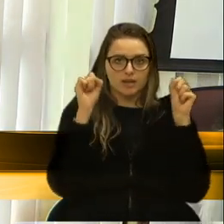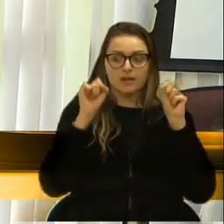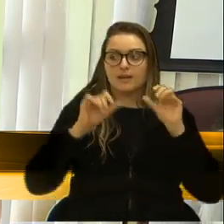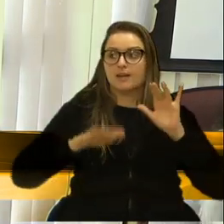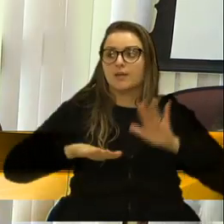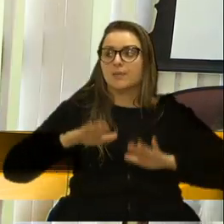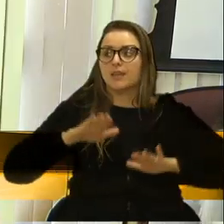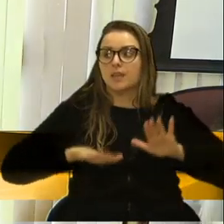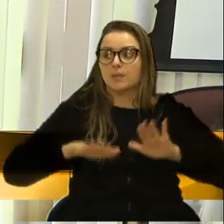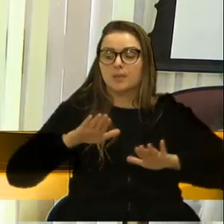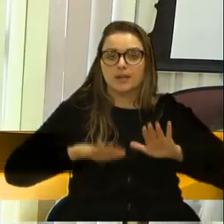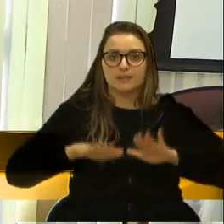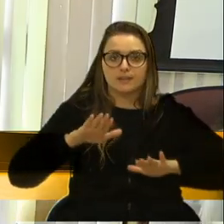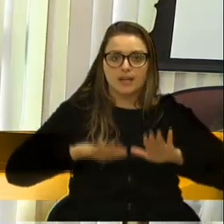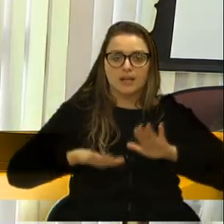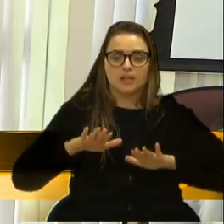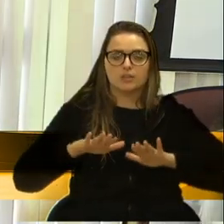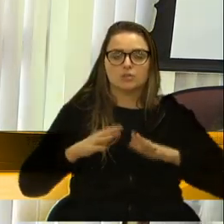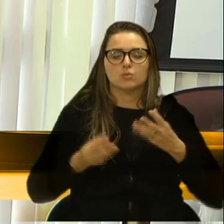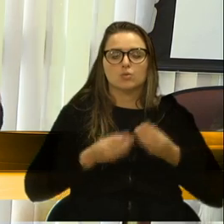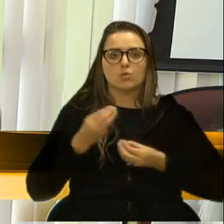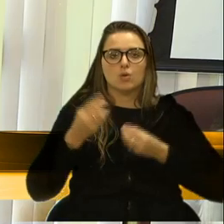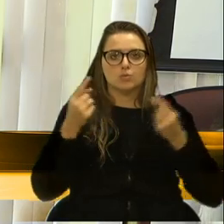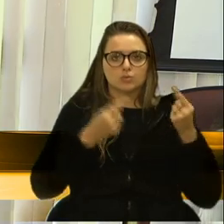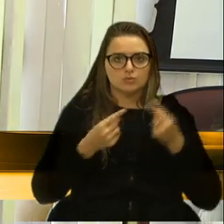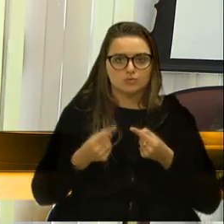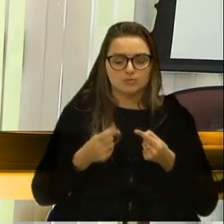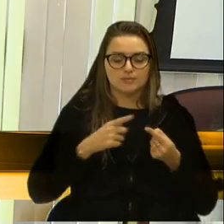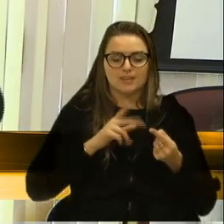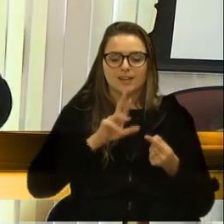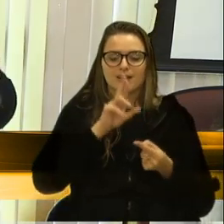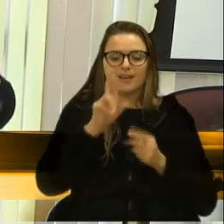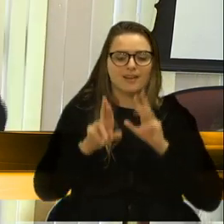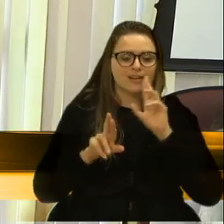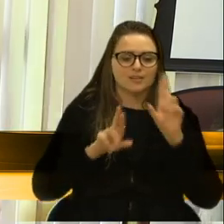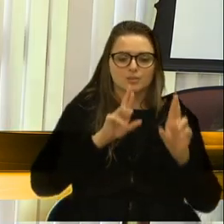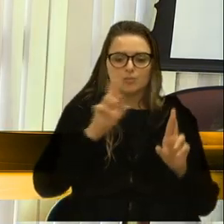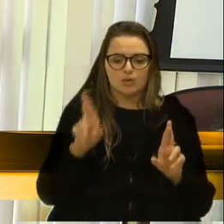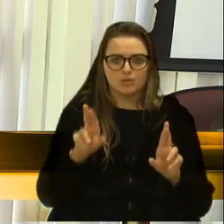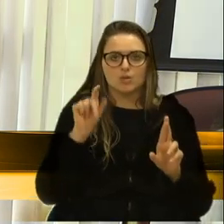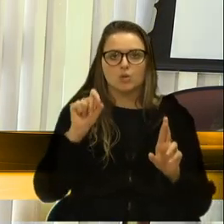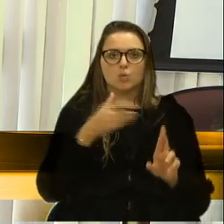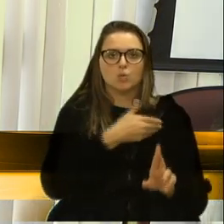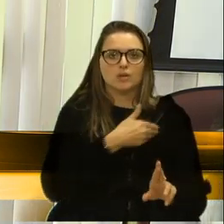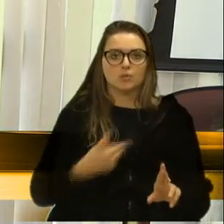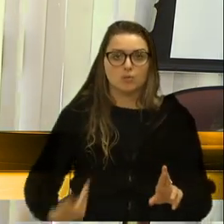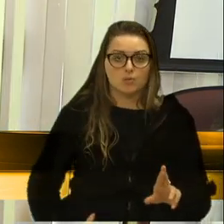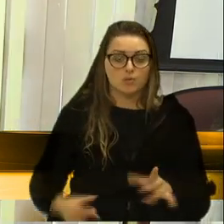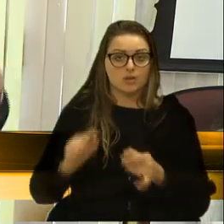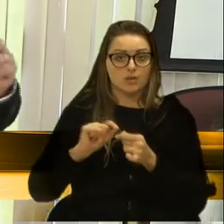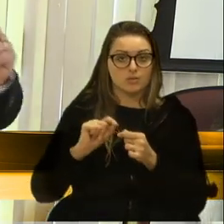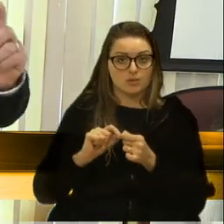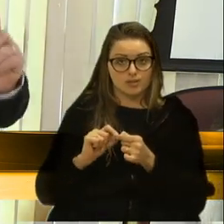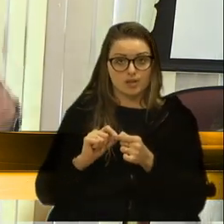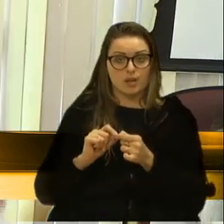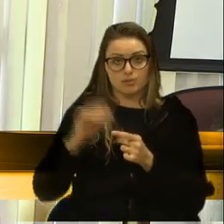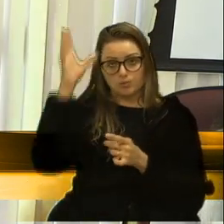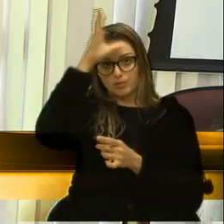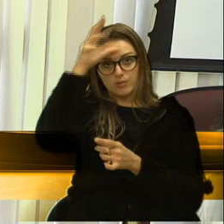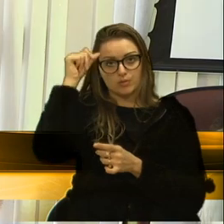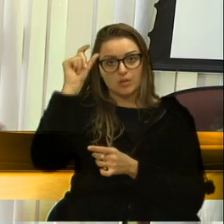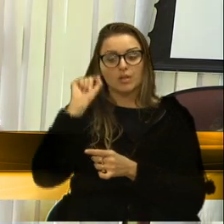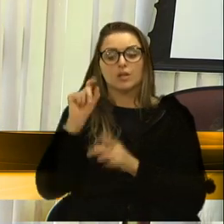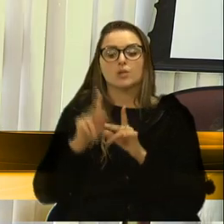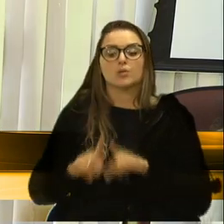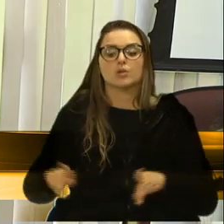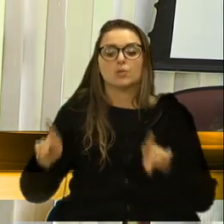vinham os debates, respostas do que o governo está fazendo e do que a população também